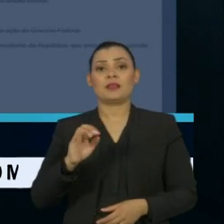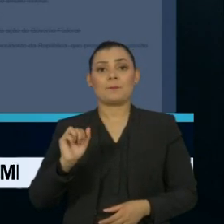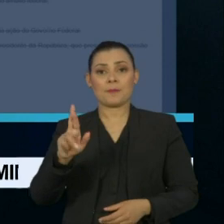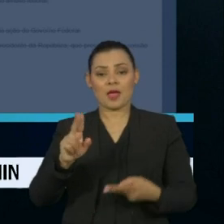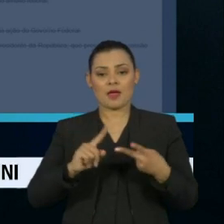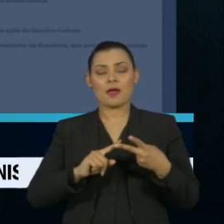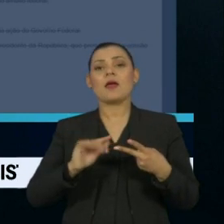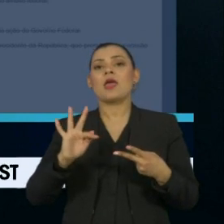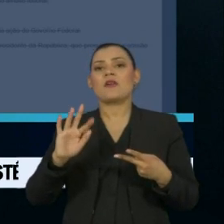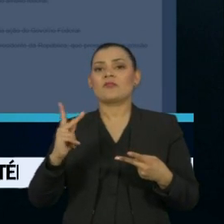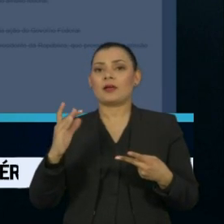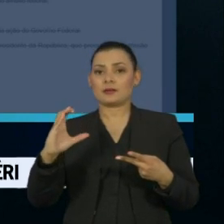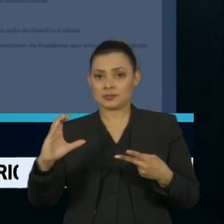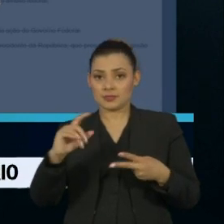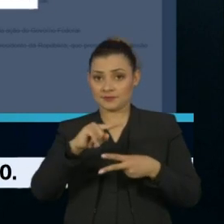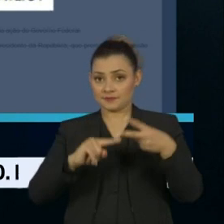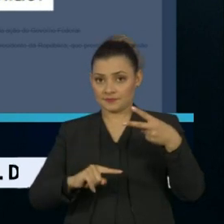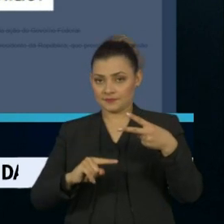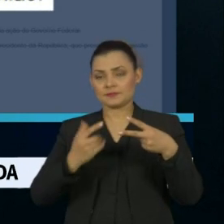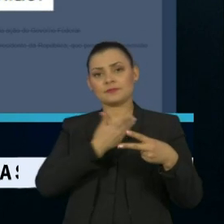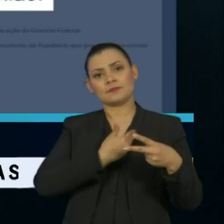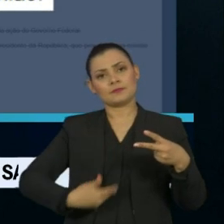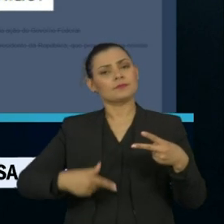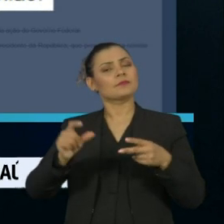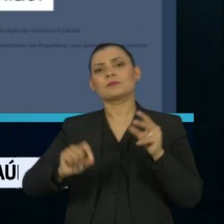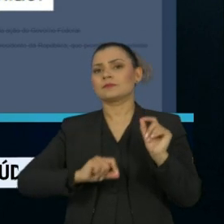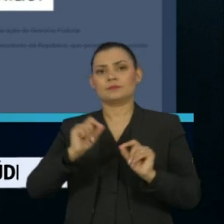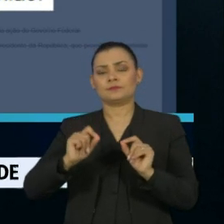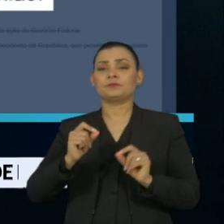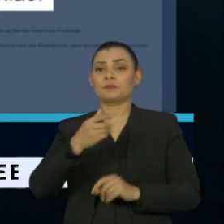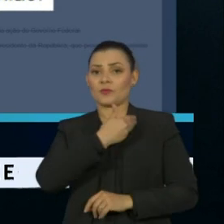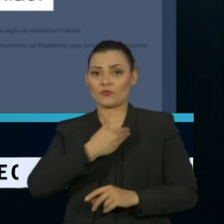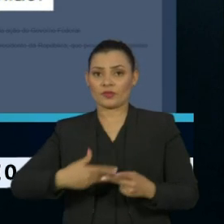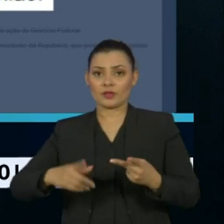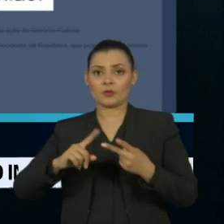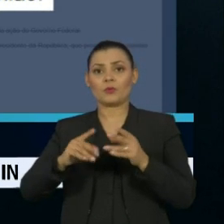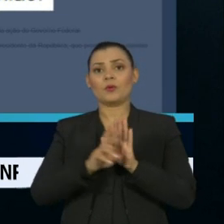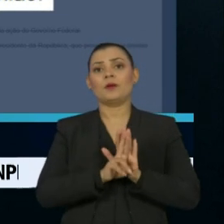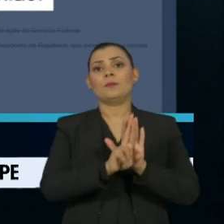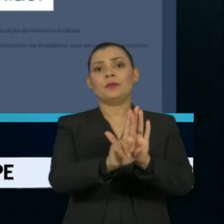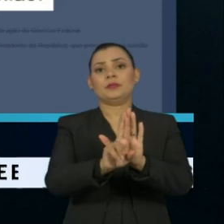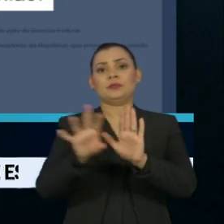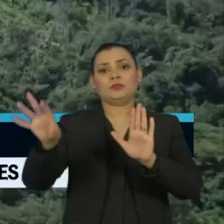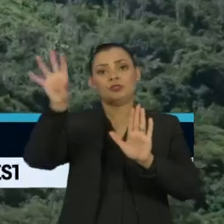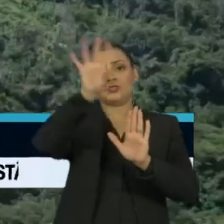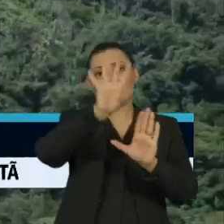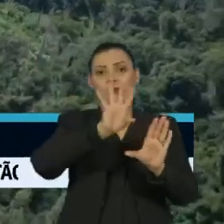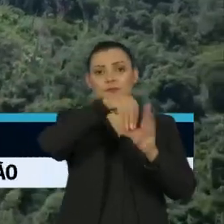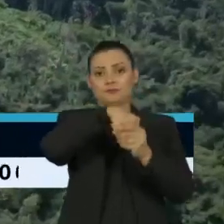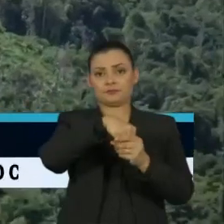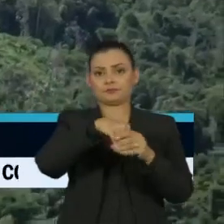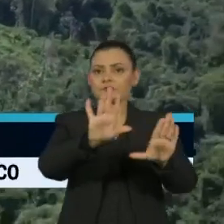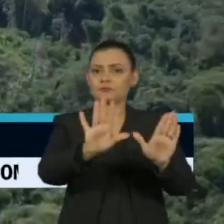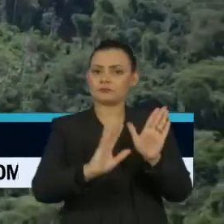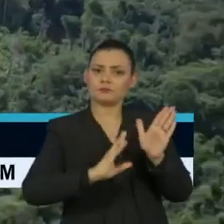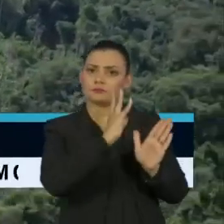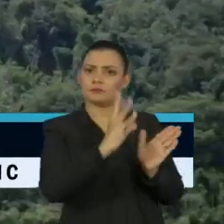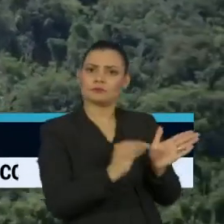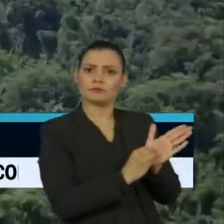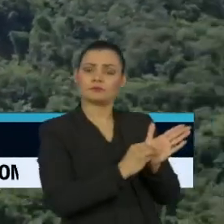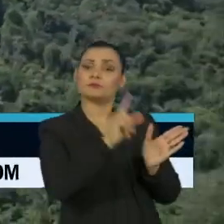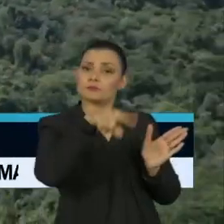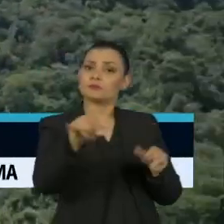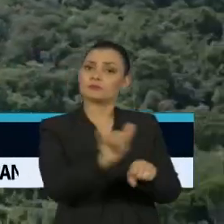e Fernando Henrique Cardoso incluíam no órgão governadores ou representantes dos estados. A Amazônia é considerada